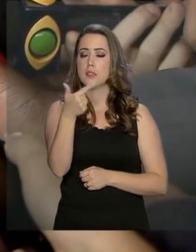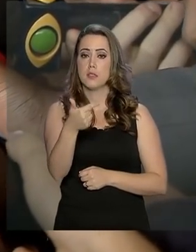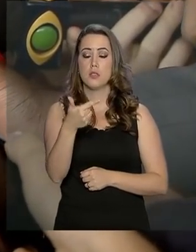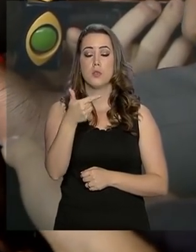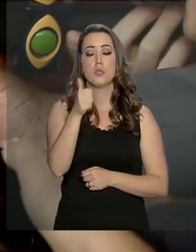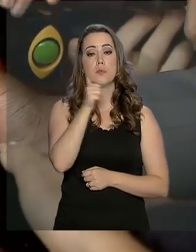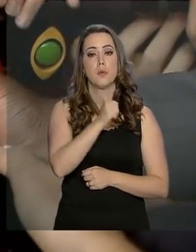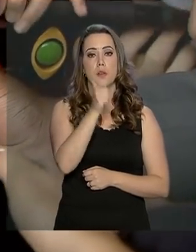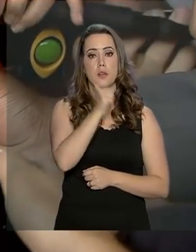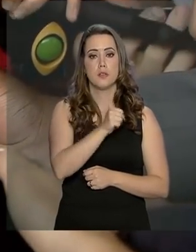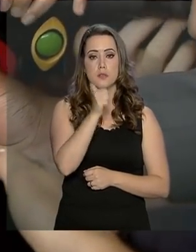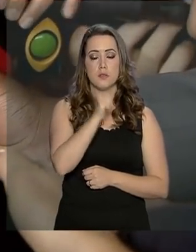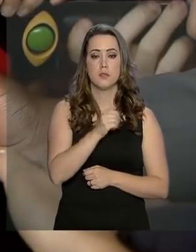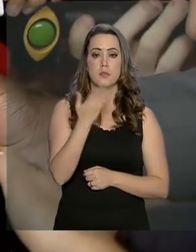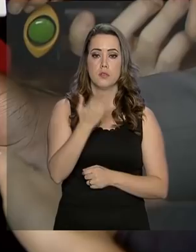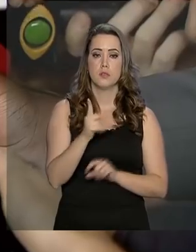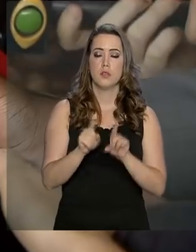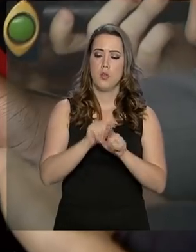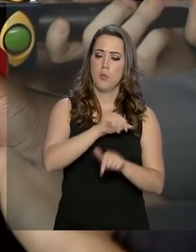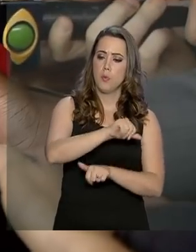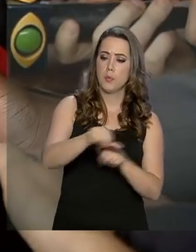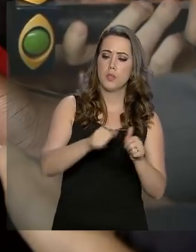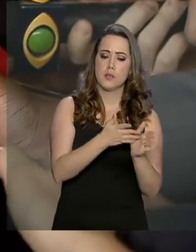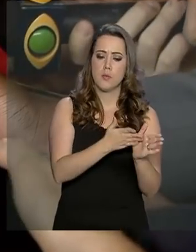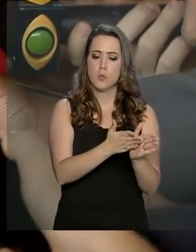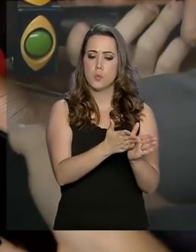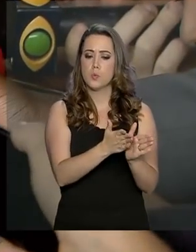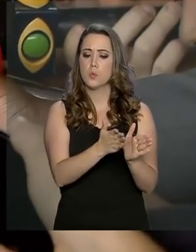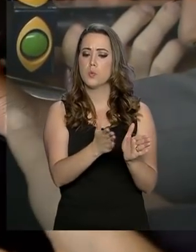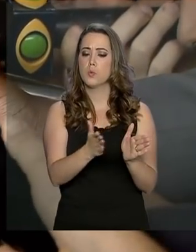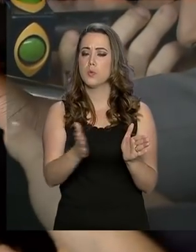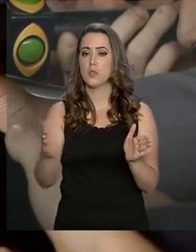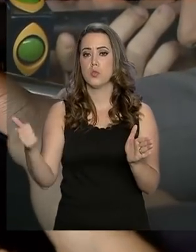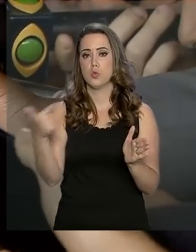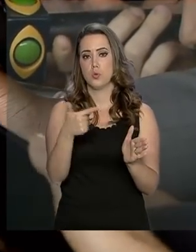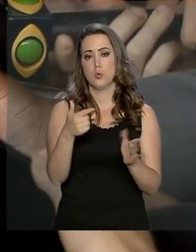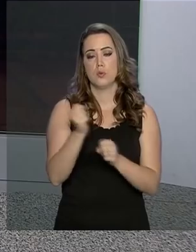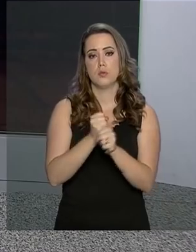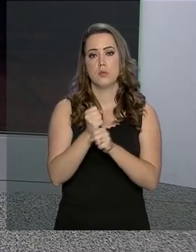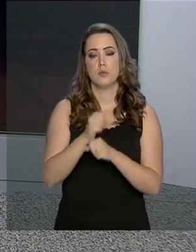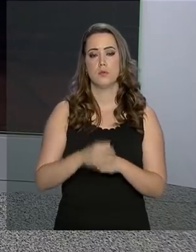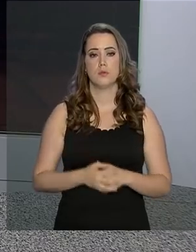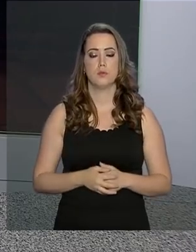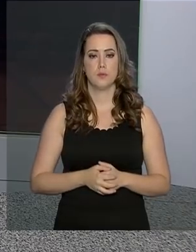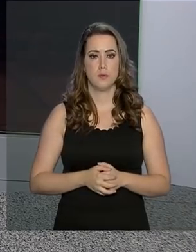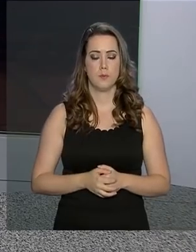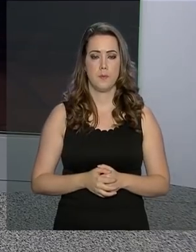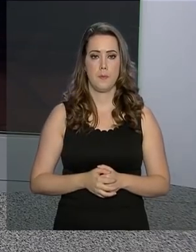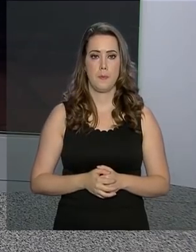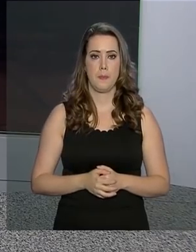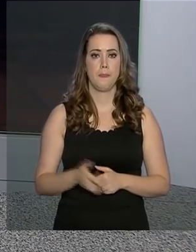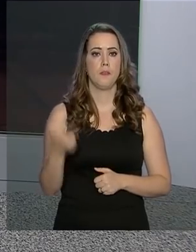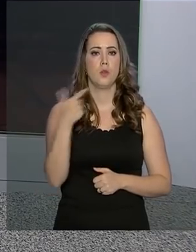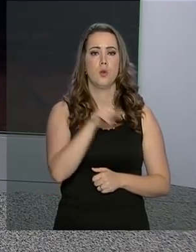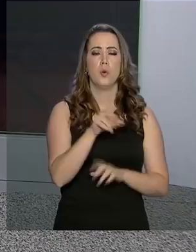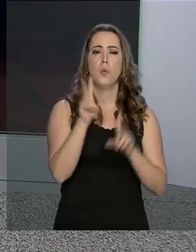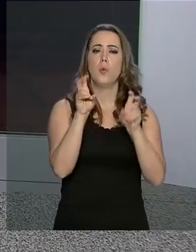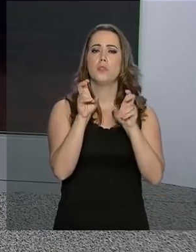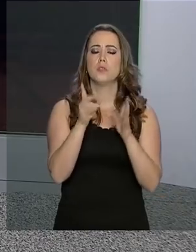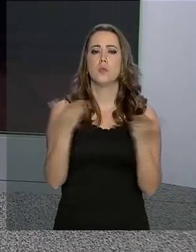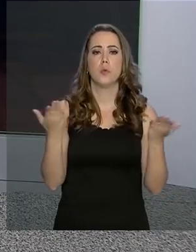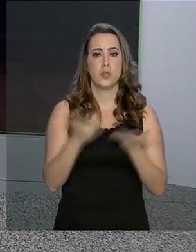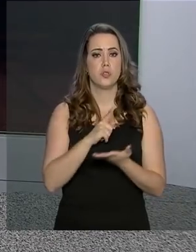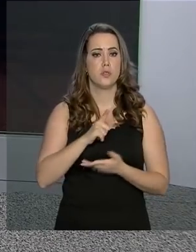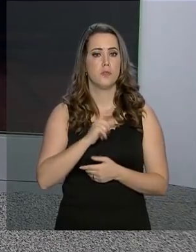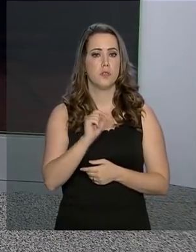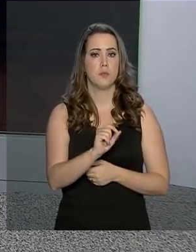mulheres, né, e uma transição de 12 anos. E um outro assunto, Daniela, hoje